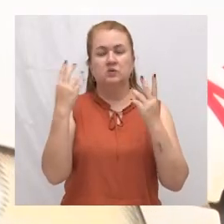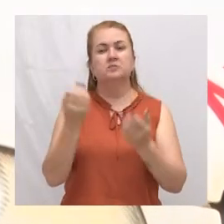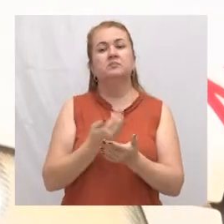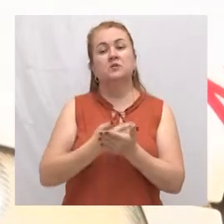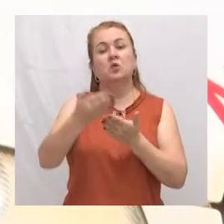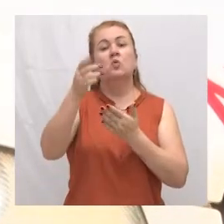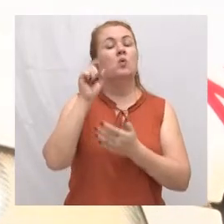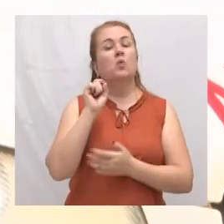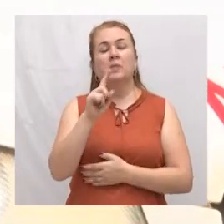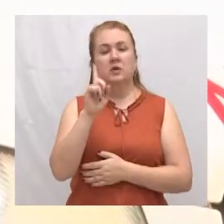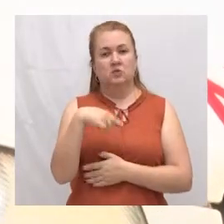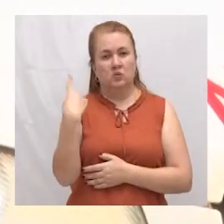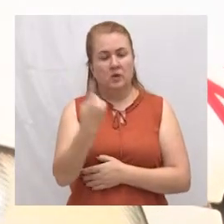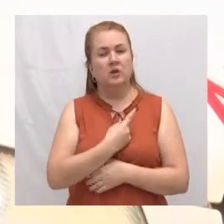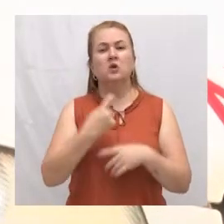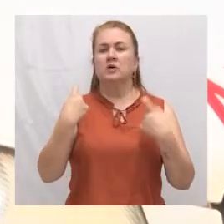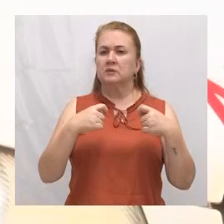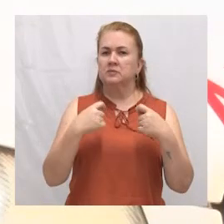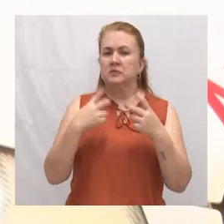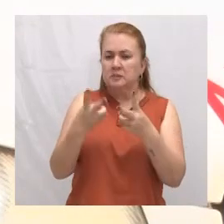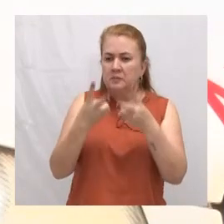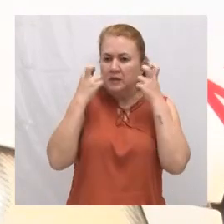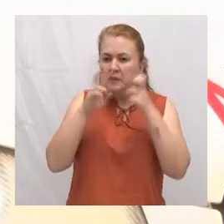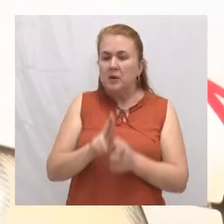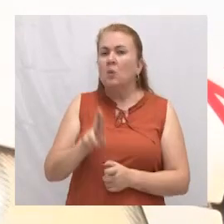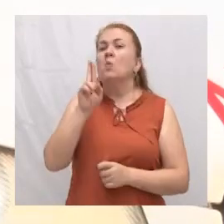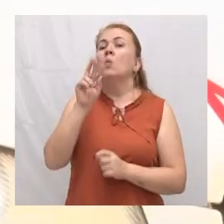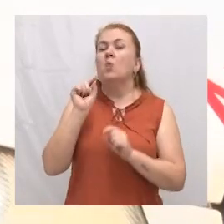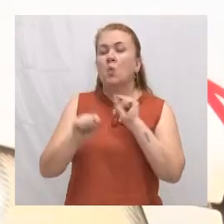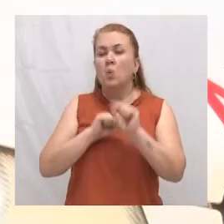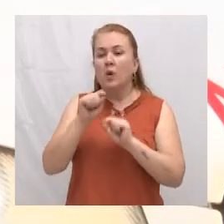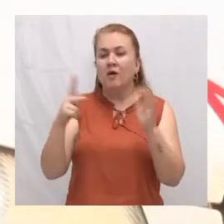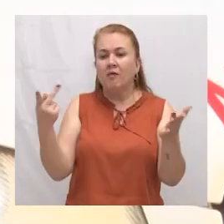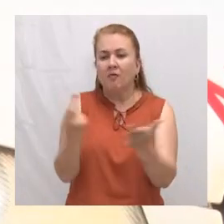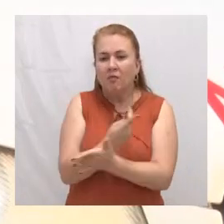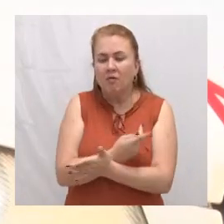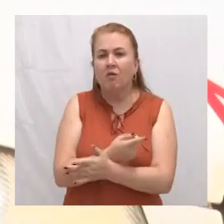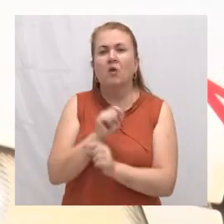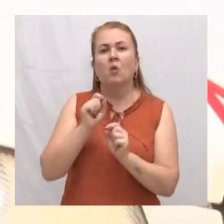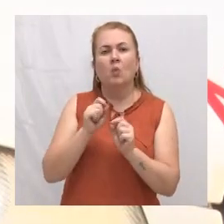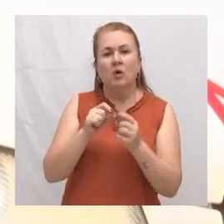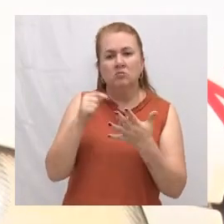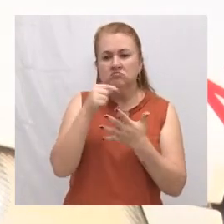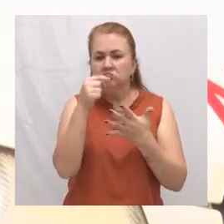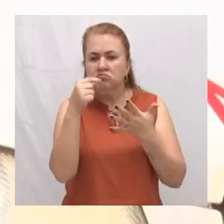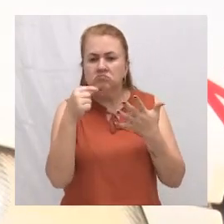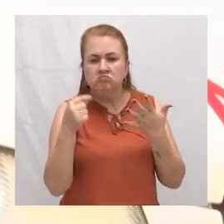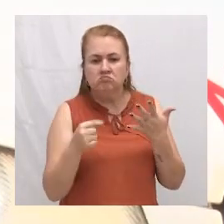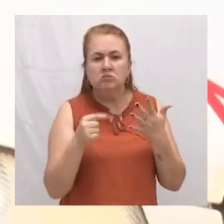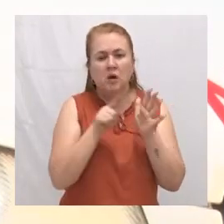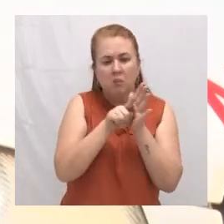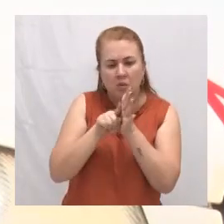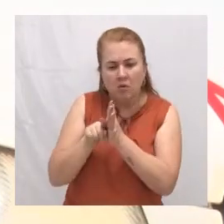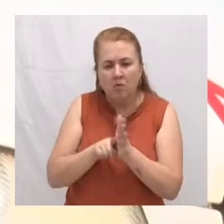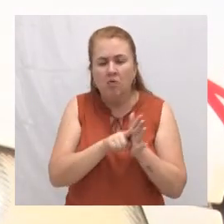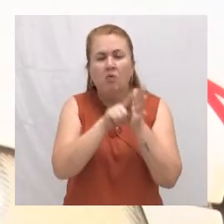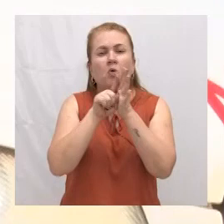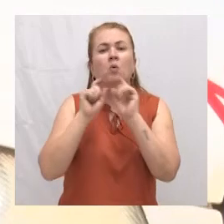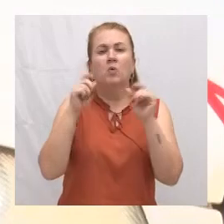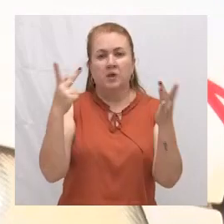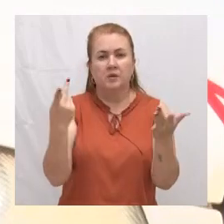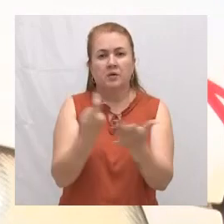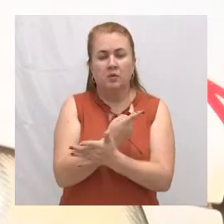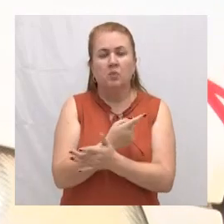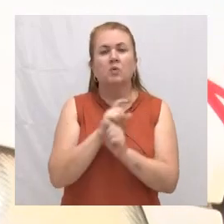Inicialmente, a gente precisa fazer uma identificação do tipo de agravo, saber a real situação do que acontece,